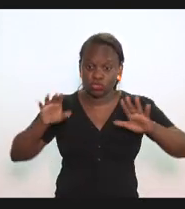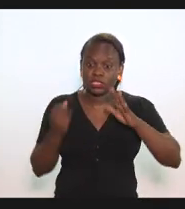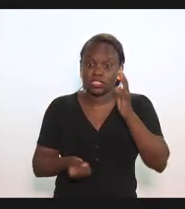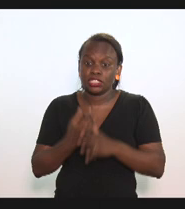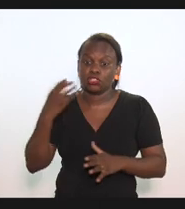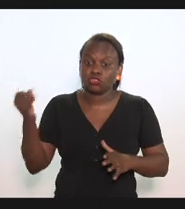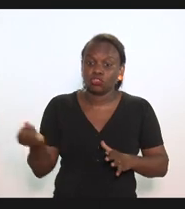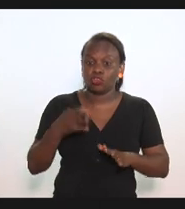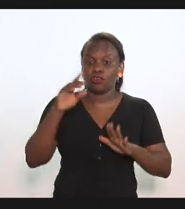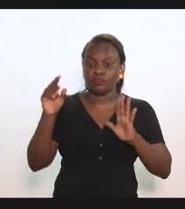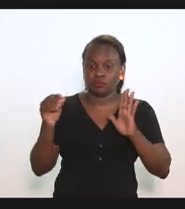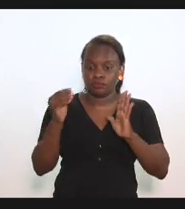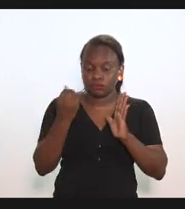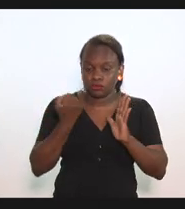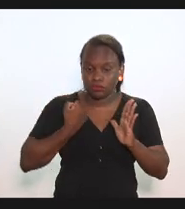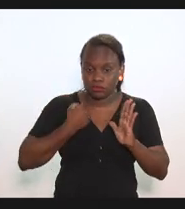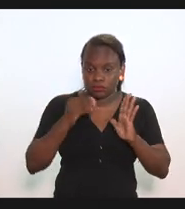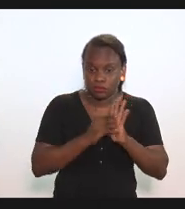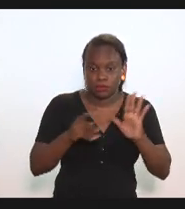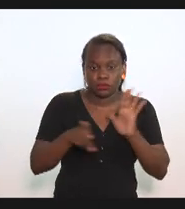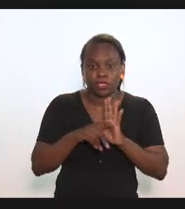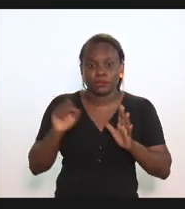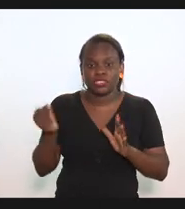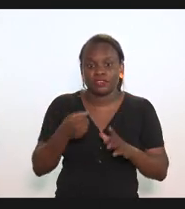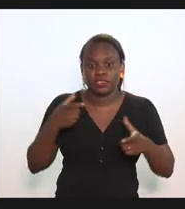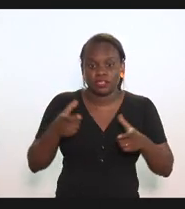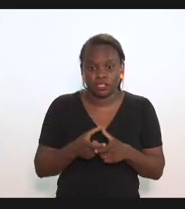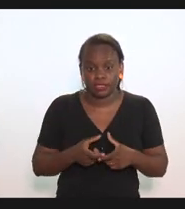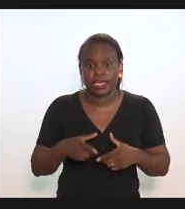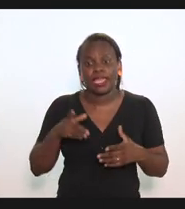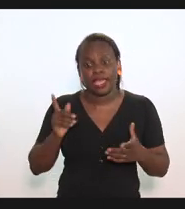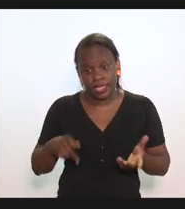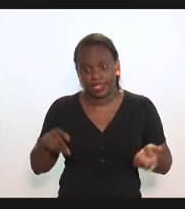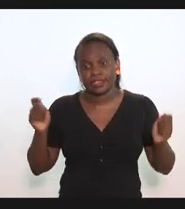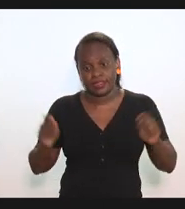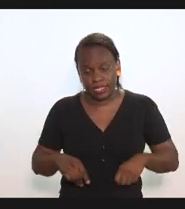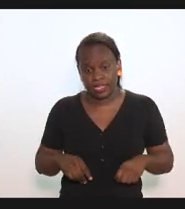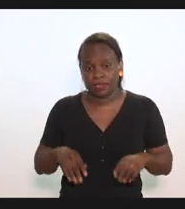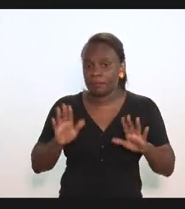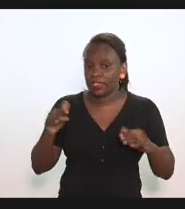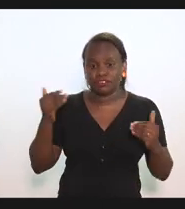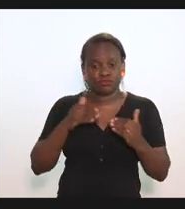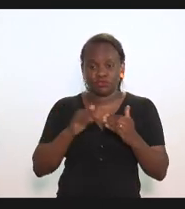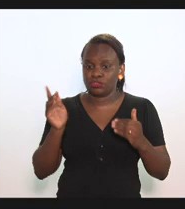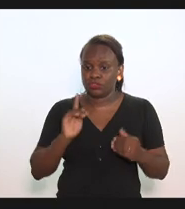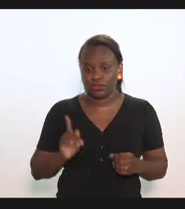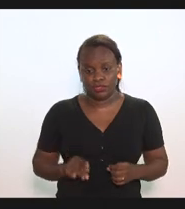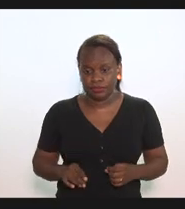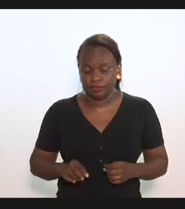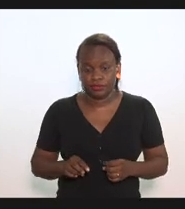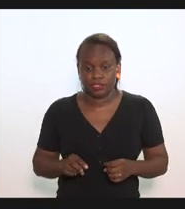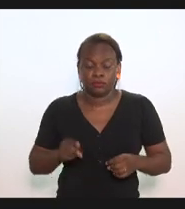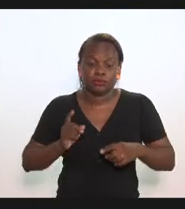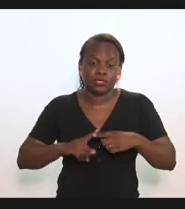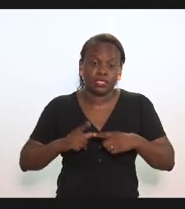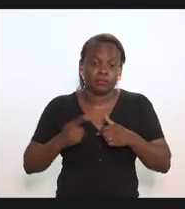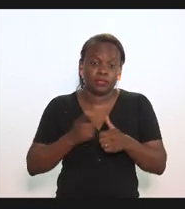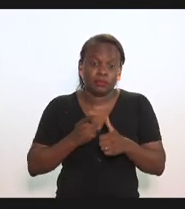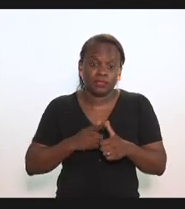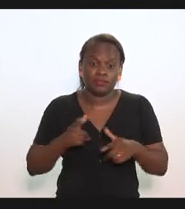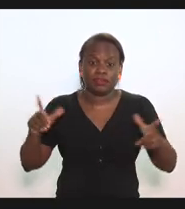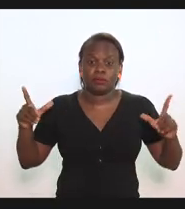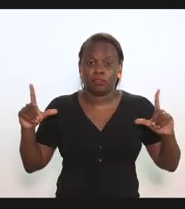específico para os micro cervejeiros é uma solução crível porém eu discordo veementemente primeiro que isso é